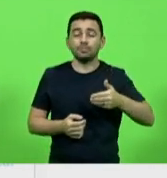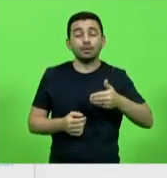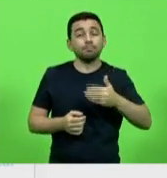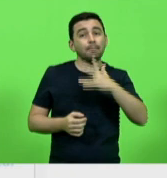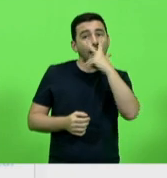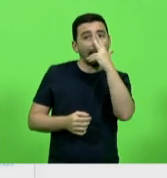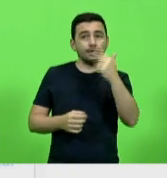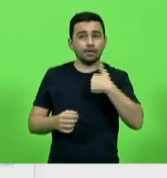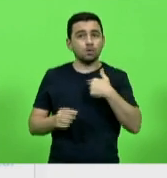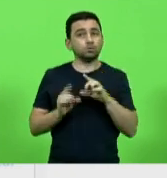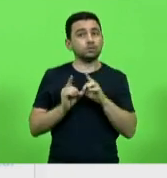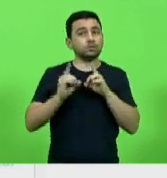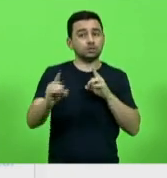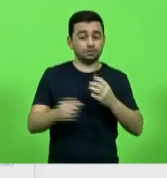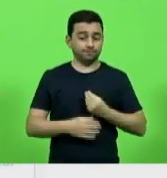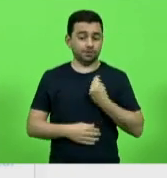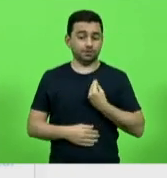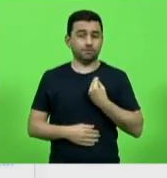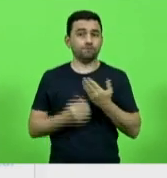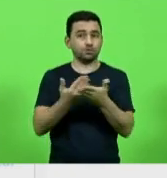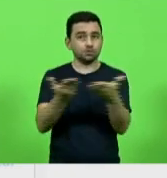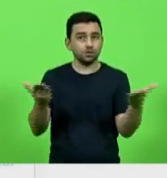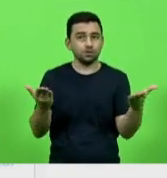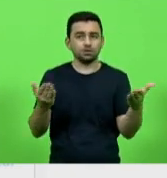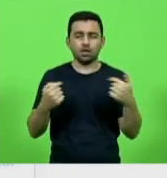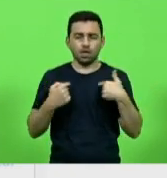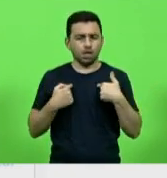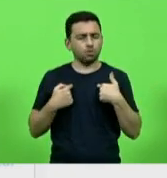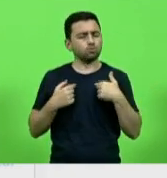estou distante das suas vidas. Não estou.